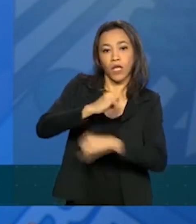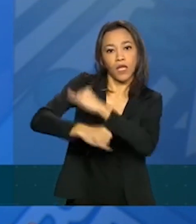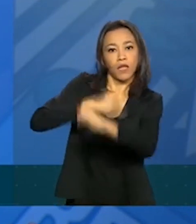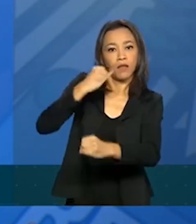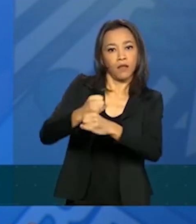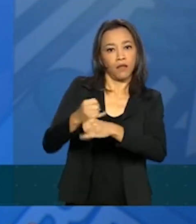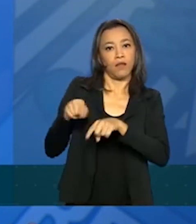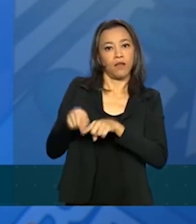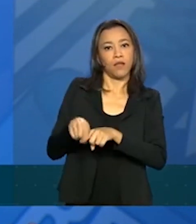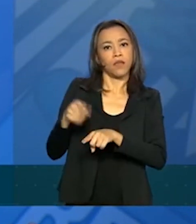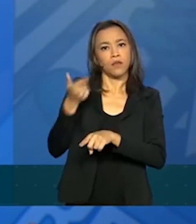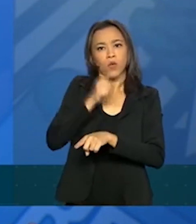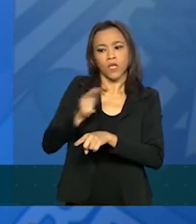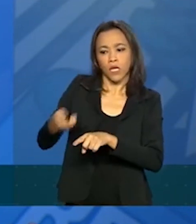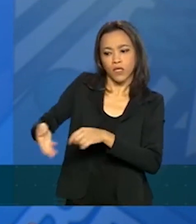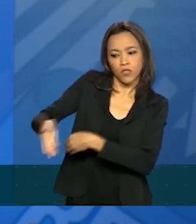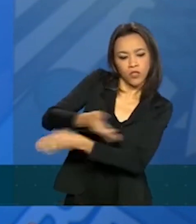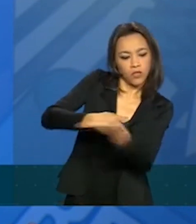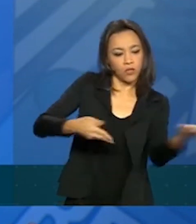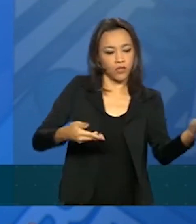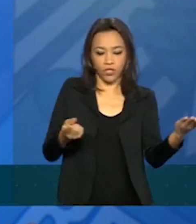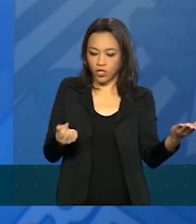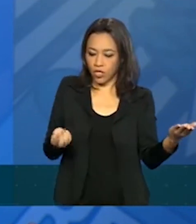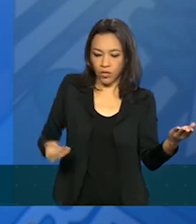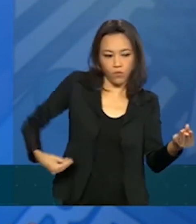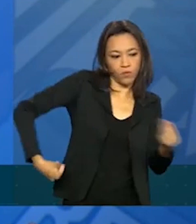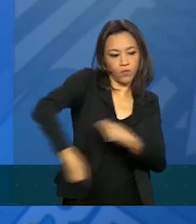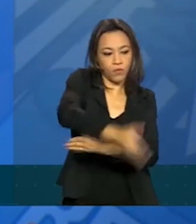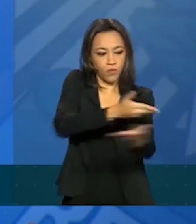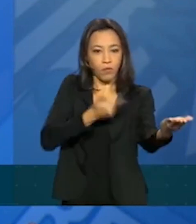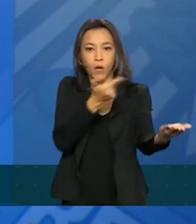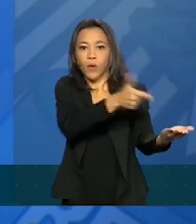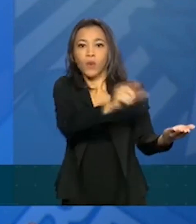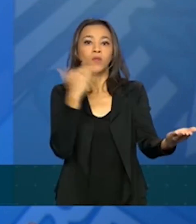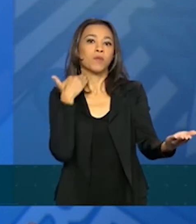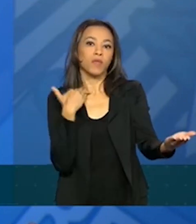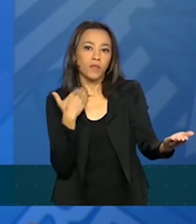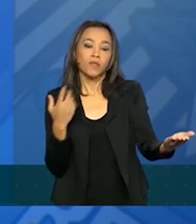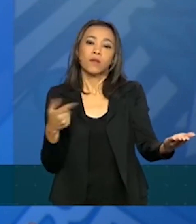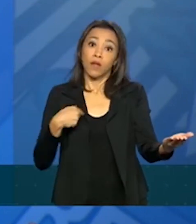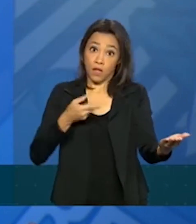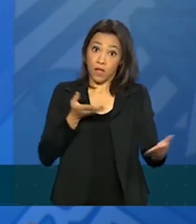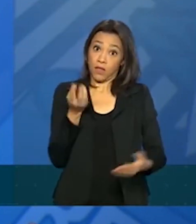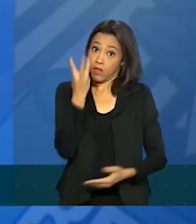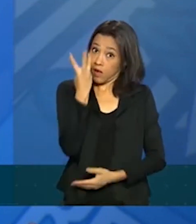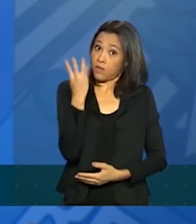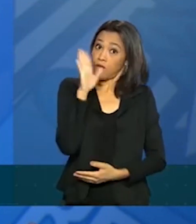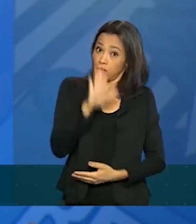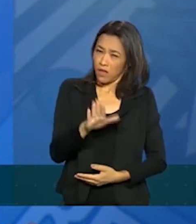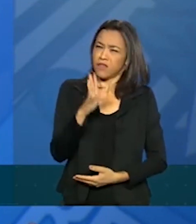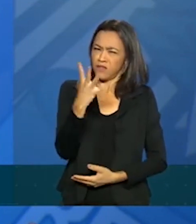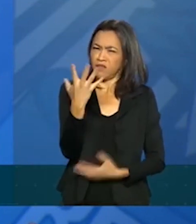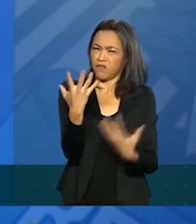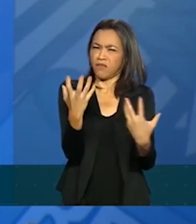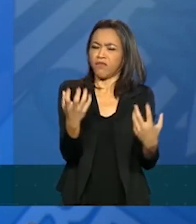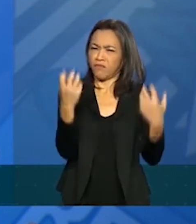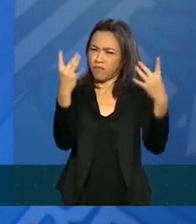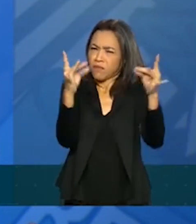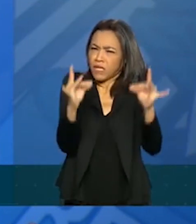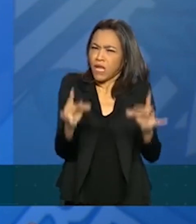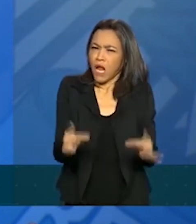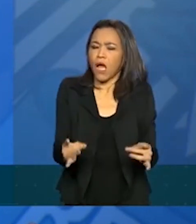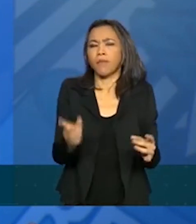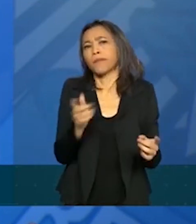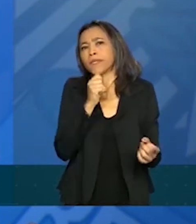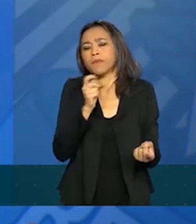as transferências digitais, que permitam, e isso às três horas da tarde nós vamos explicar em detalhe, que se pague conta